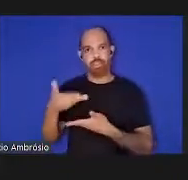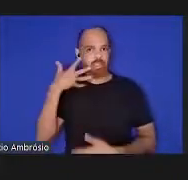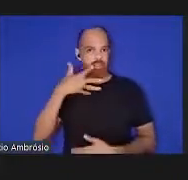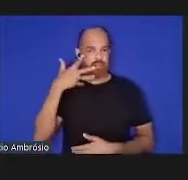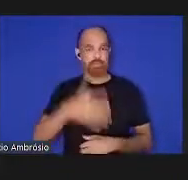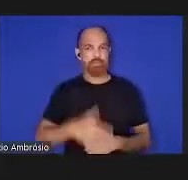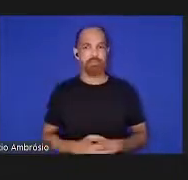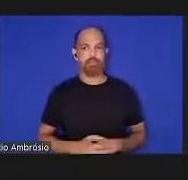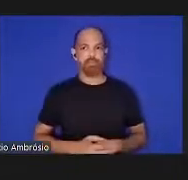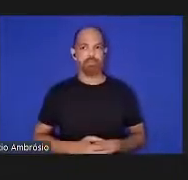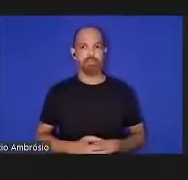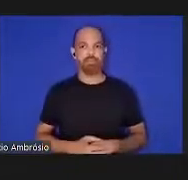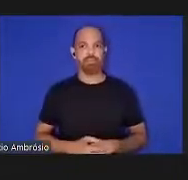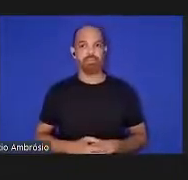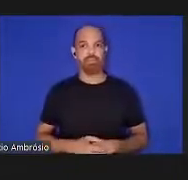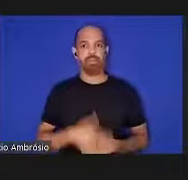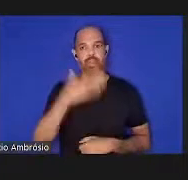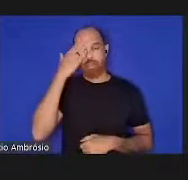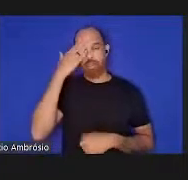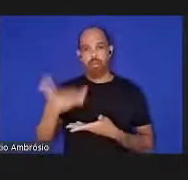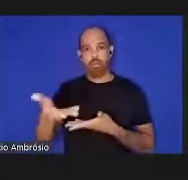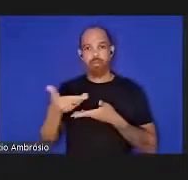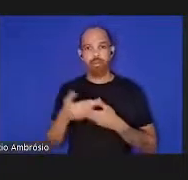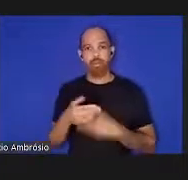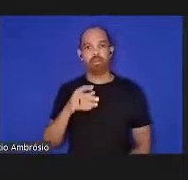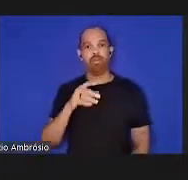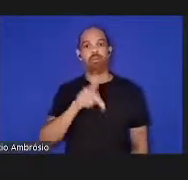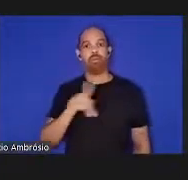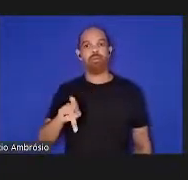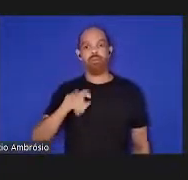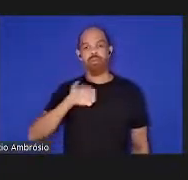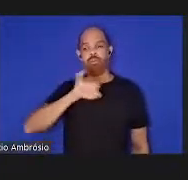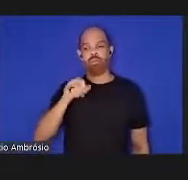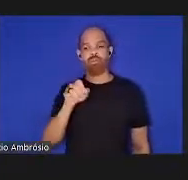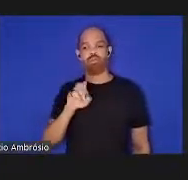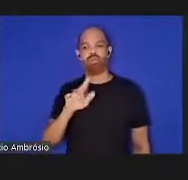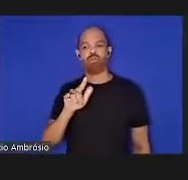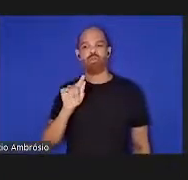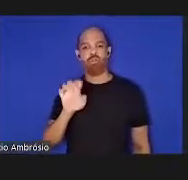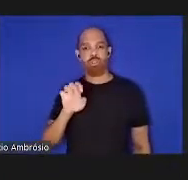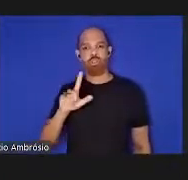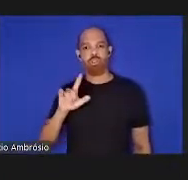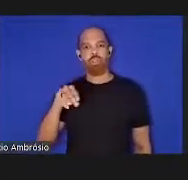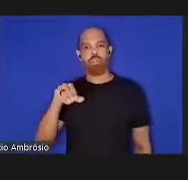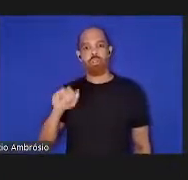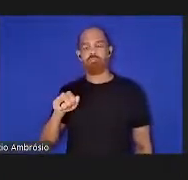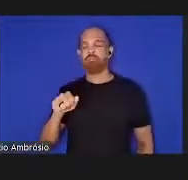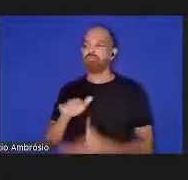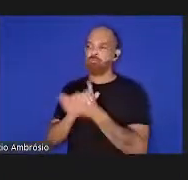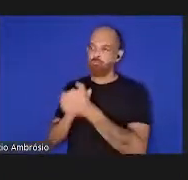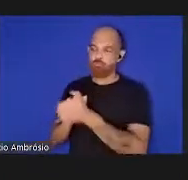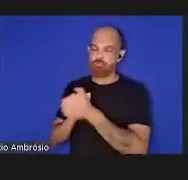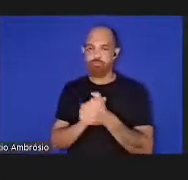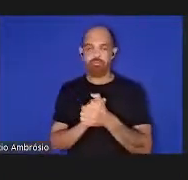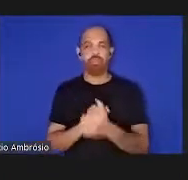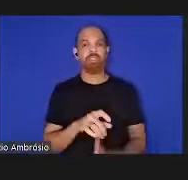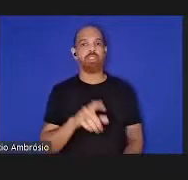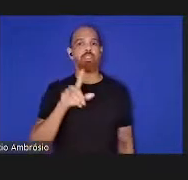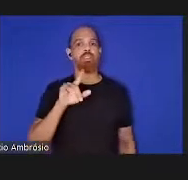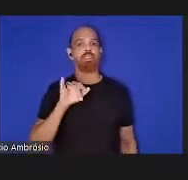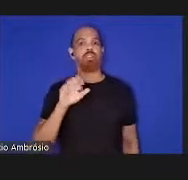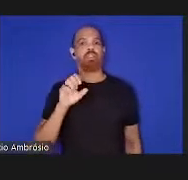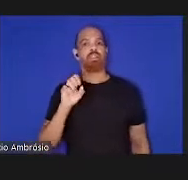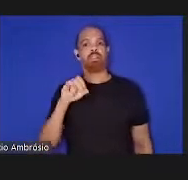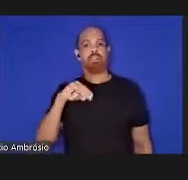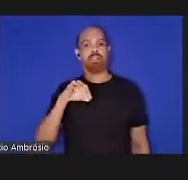convite do professor Jorge Lima Albuquerque a quem peço que transmissa à nossa presidente a professora Nísia Trindade Lima os